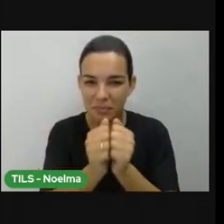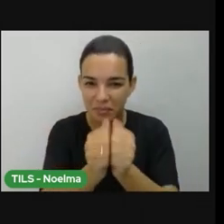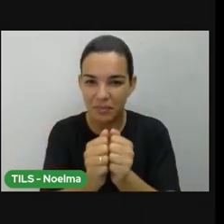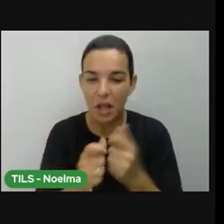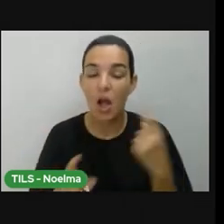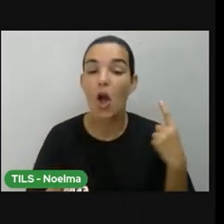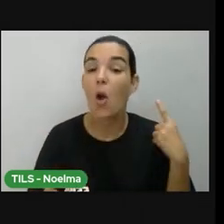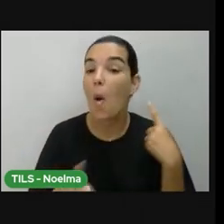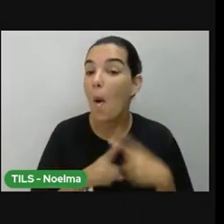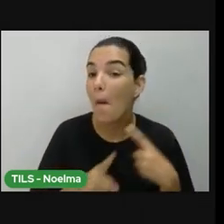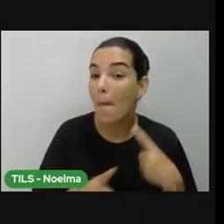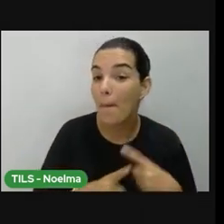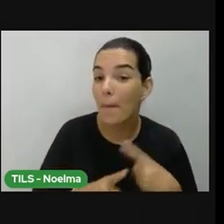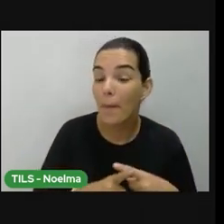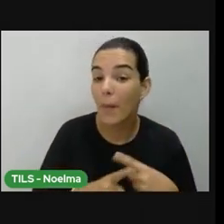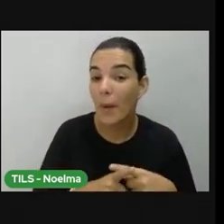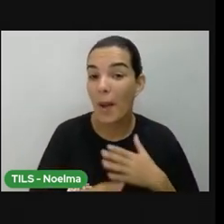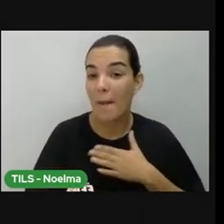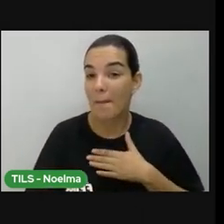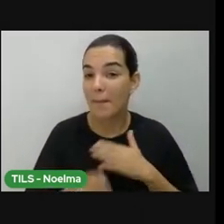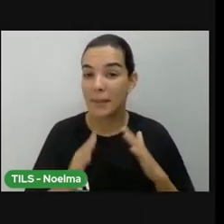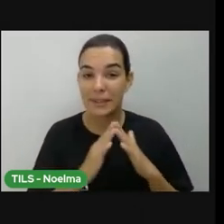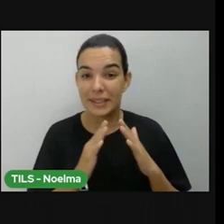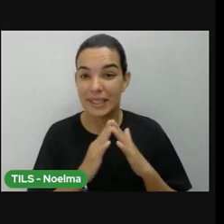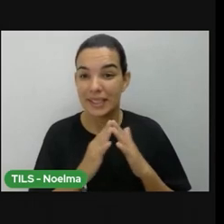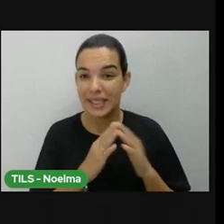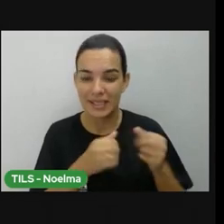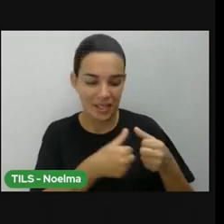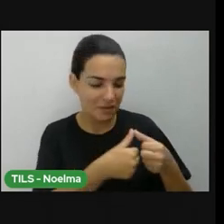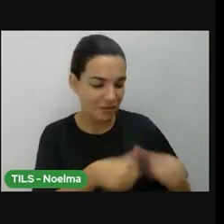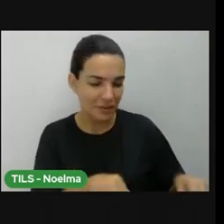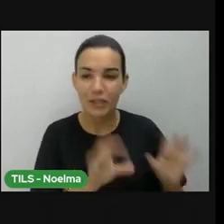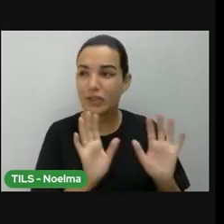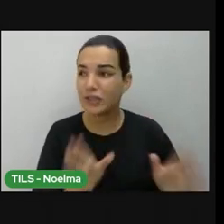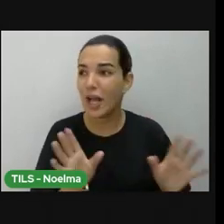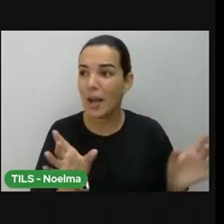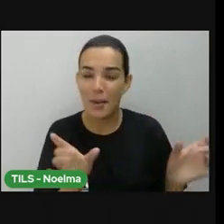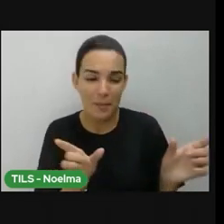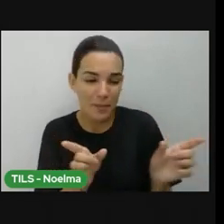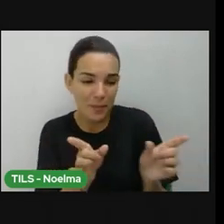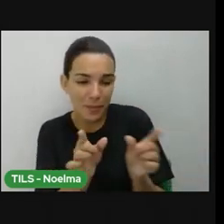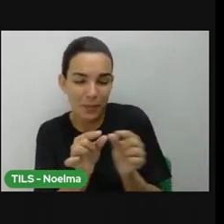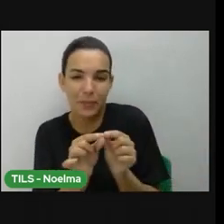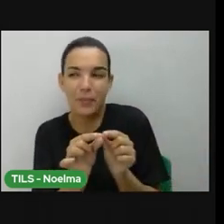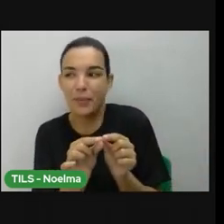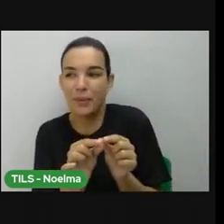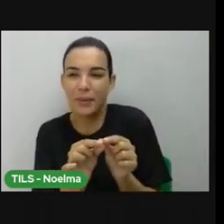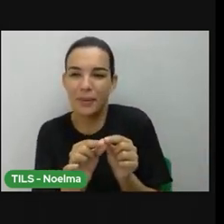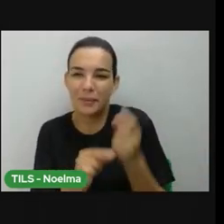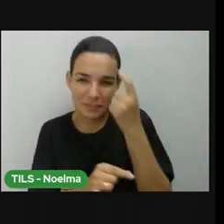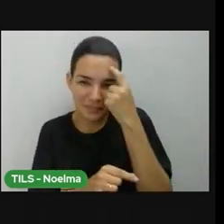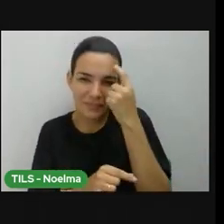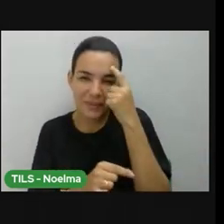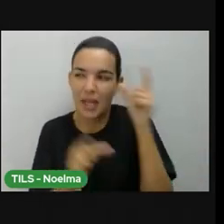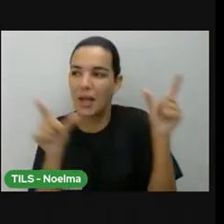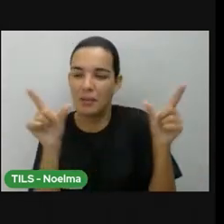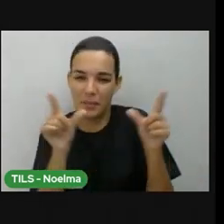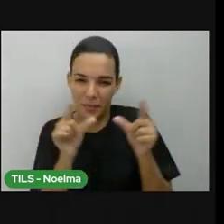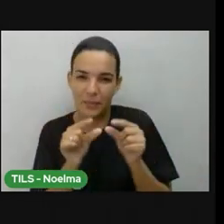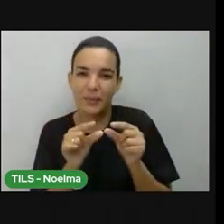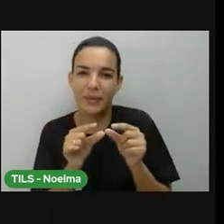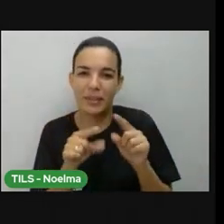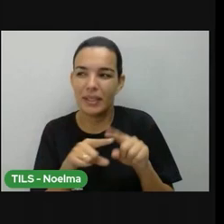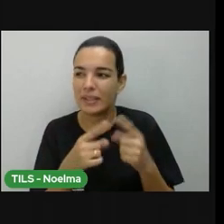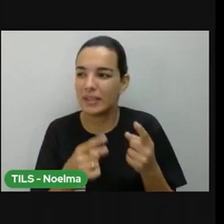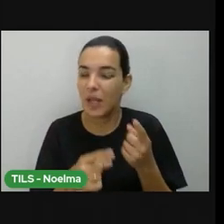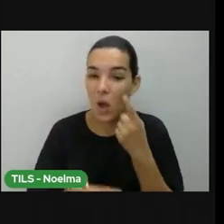por quê? Porque lá em casa, já estava, o espaço já estava muito pequeno, e eu dava a roça para plantar, dava a casa para fazer a reunião,